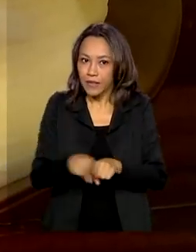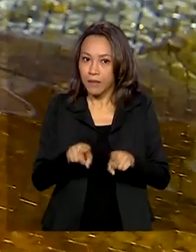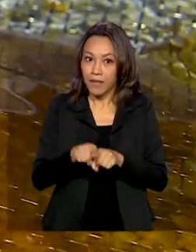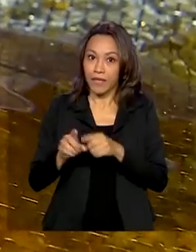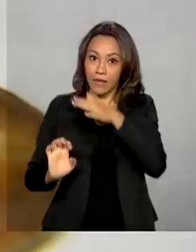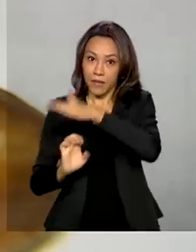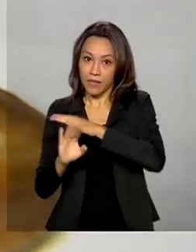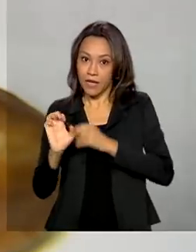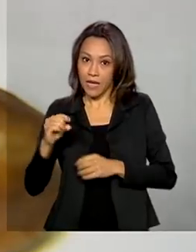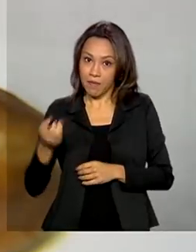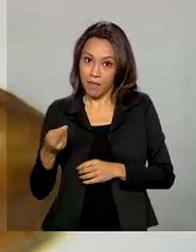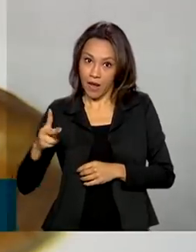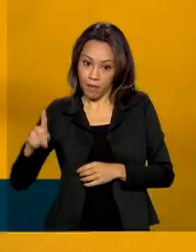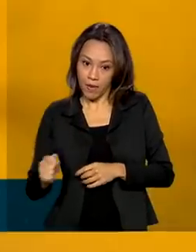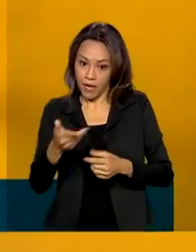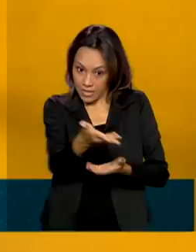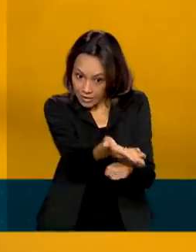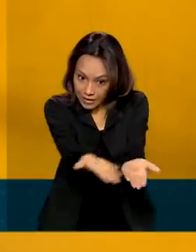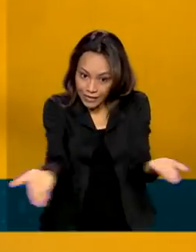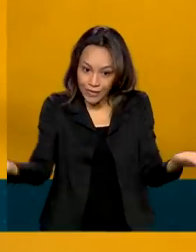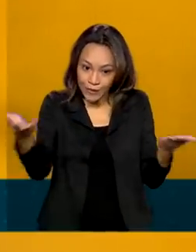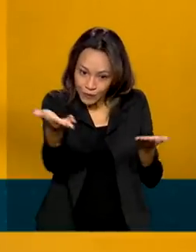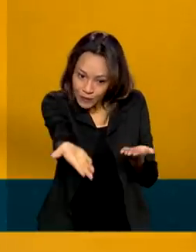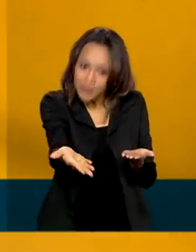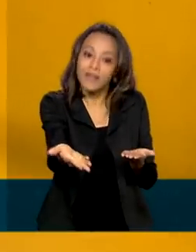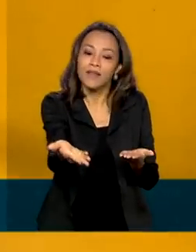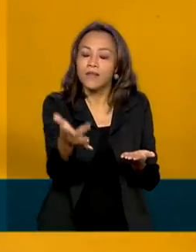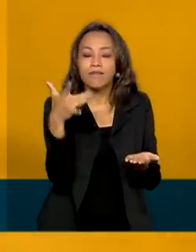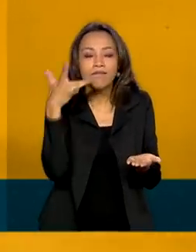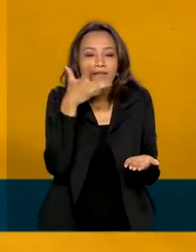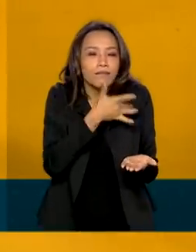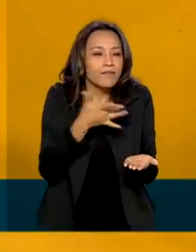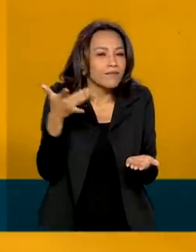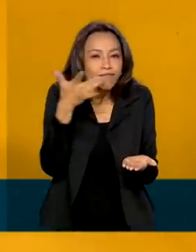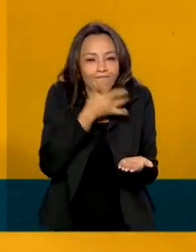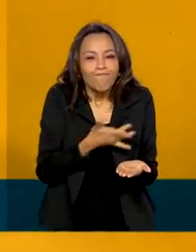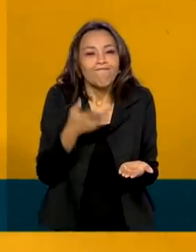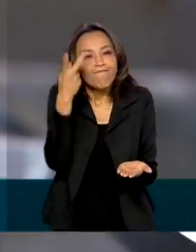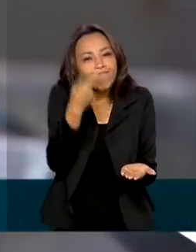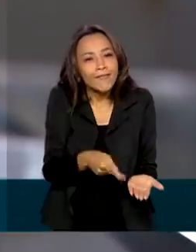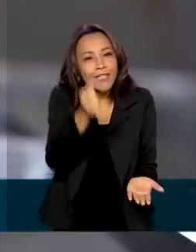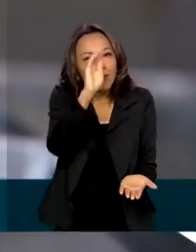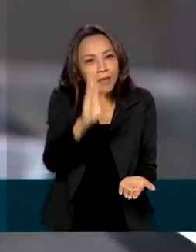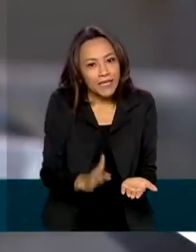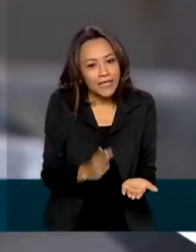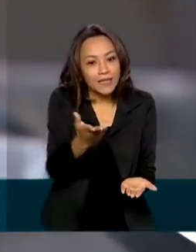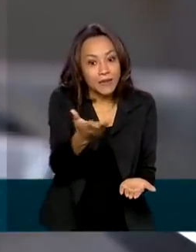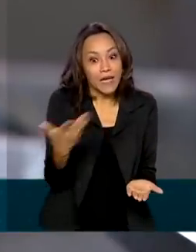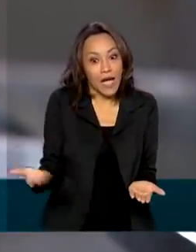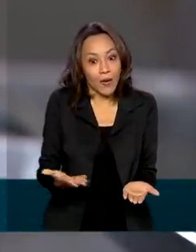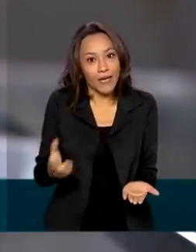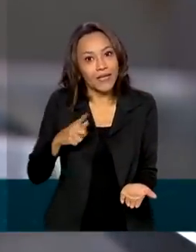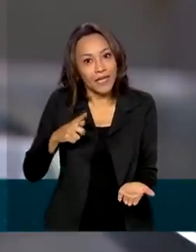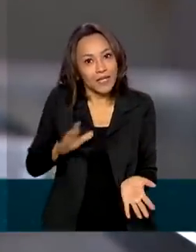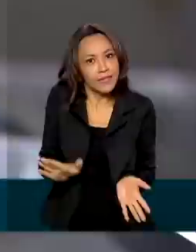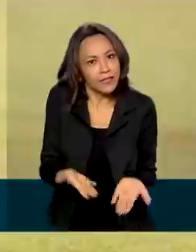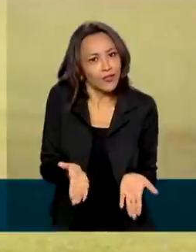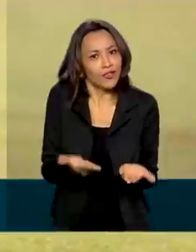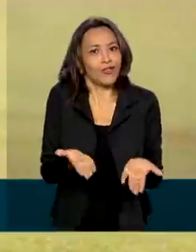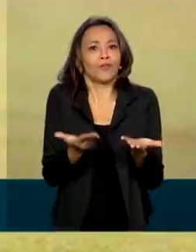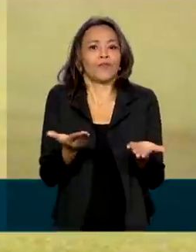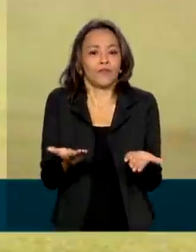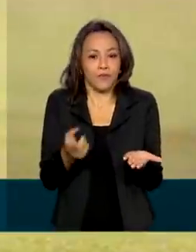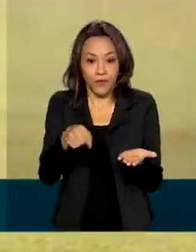Mandioca, mel, castanha do Pará e açaí, delícias tipicamente brasileiras que agora ganham incentivo na produção.